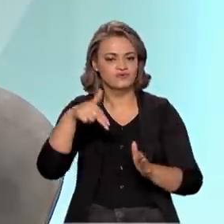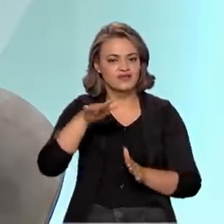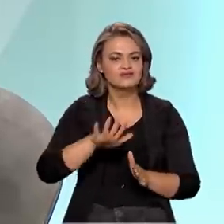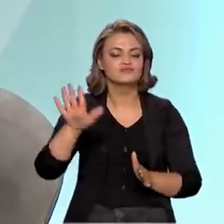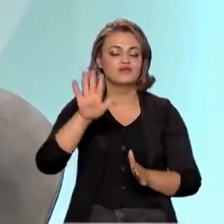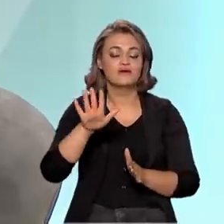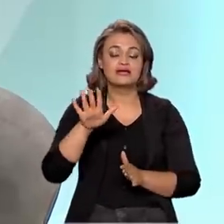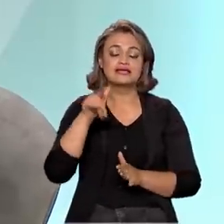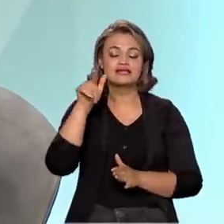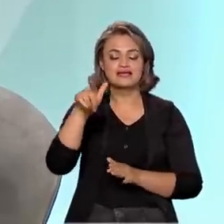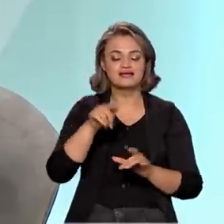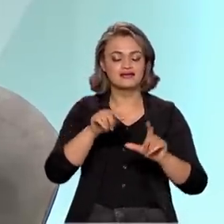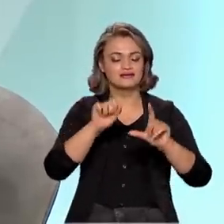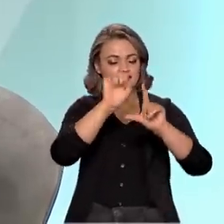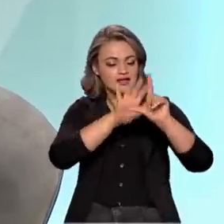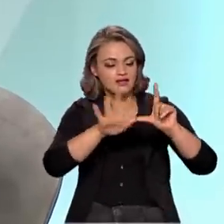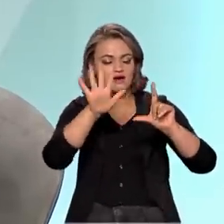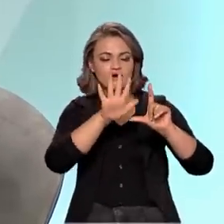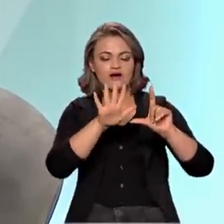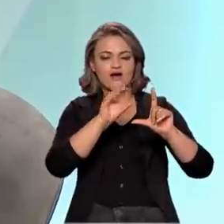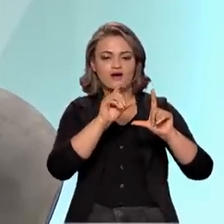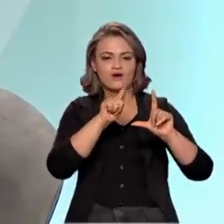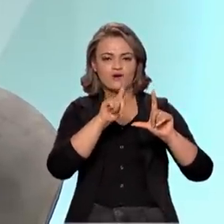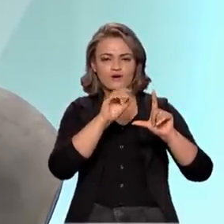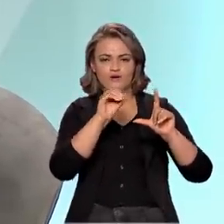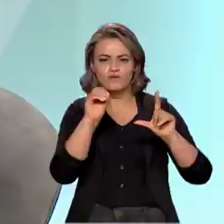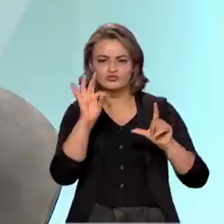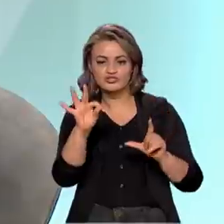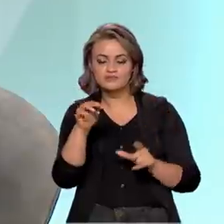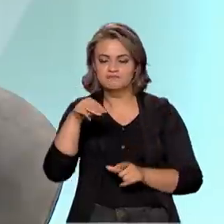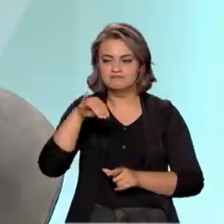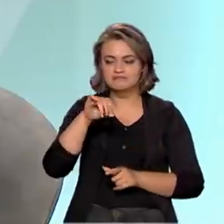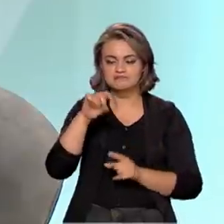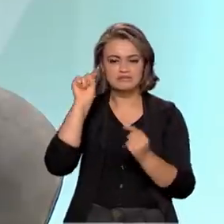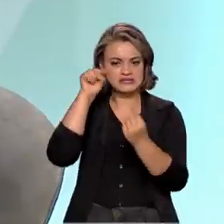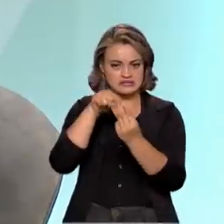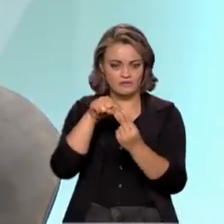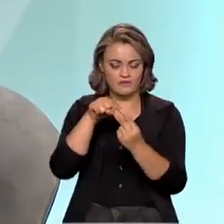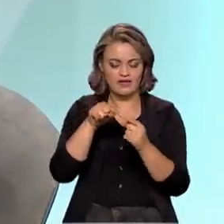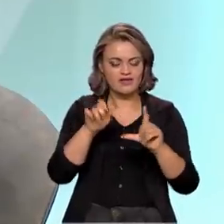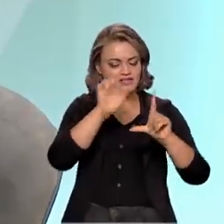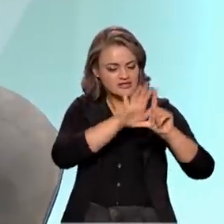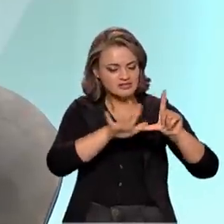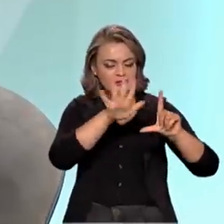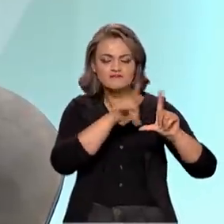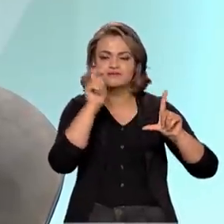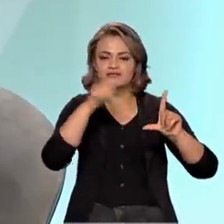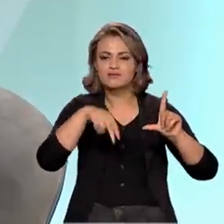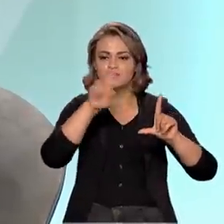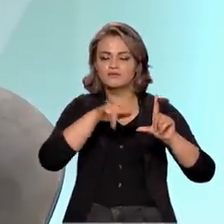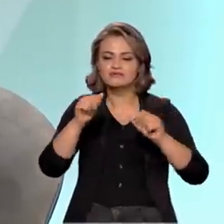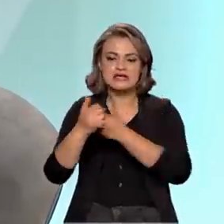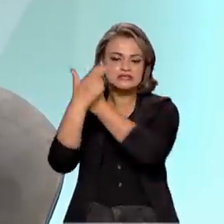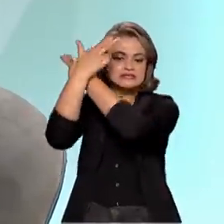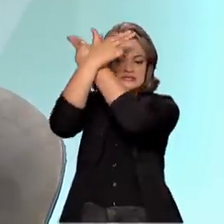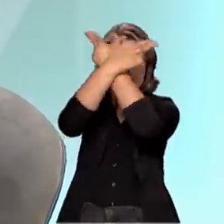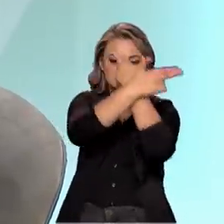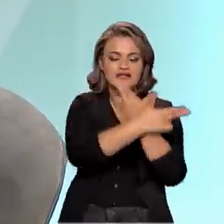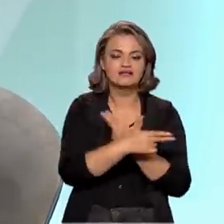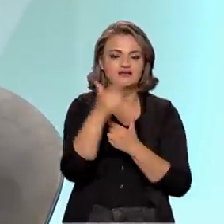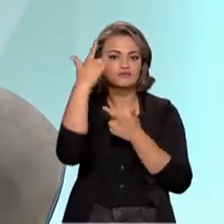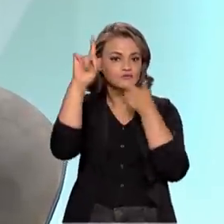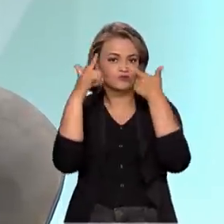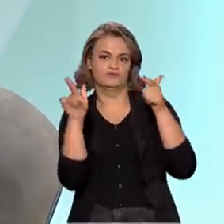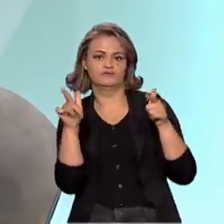tem a plataforma multimissão, que essa plataforma, ela vai poder ser utilizada em outros satélites com carga útil, vamos chamar assim,